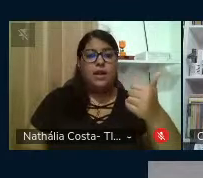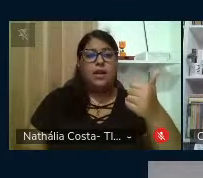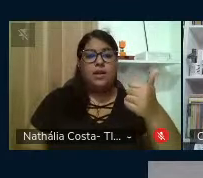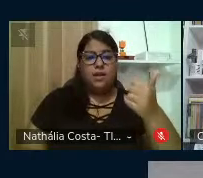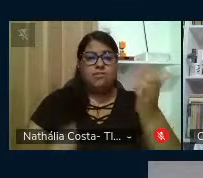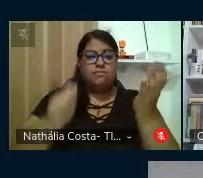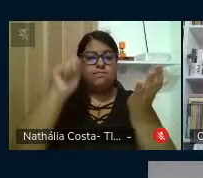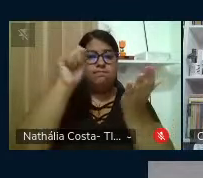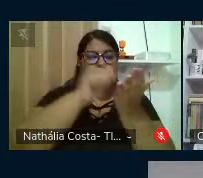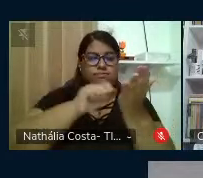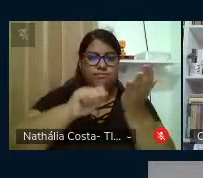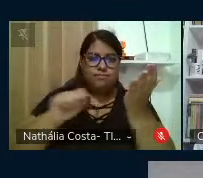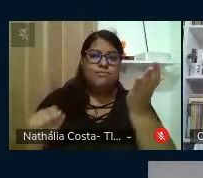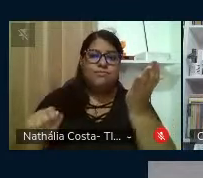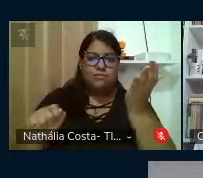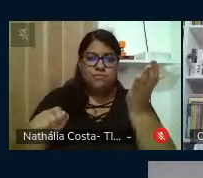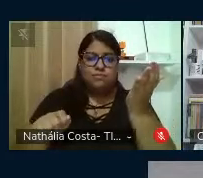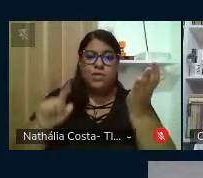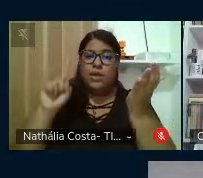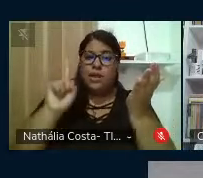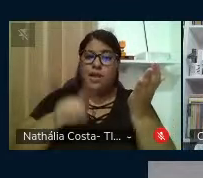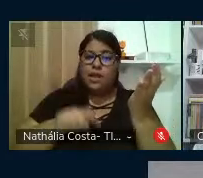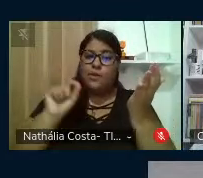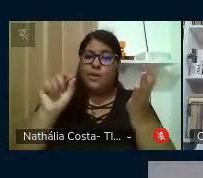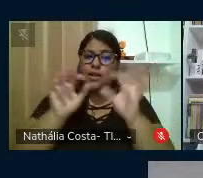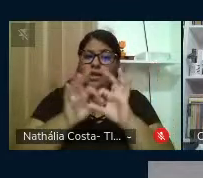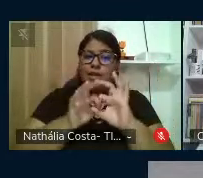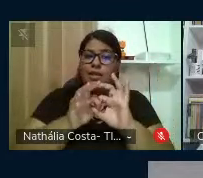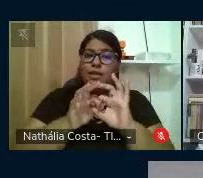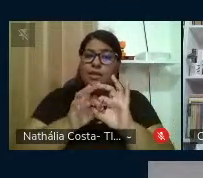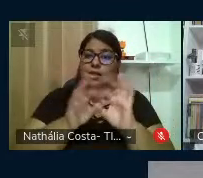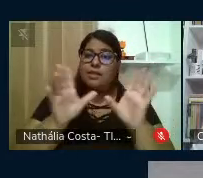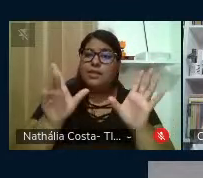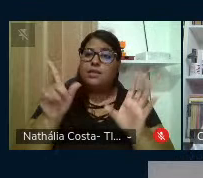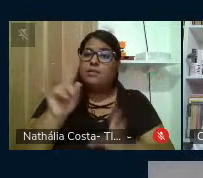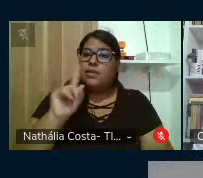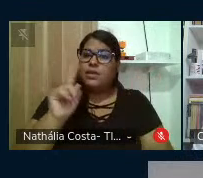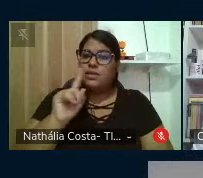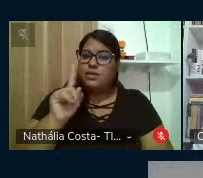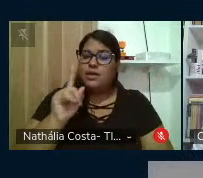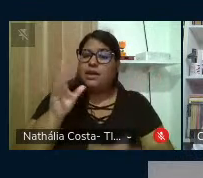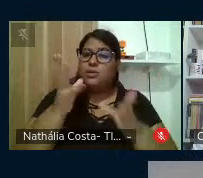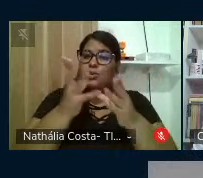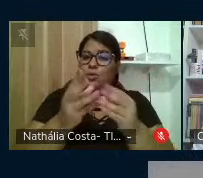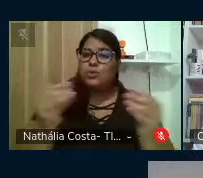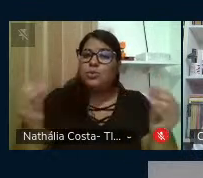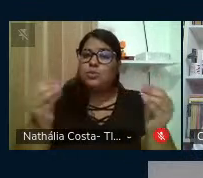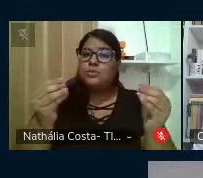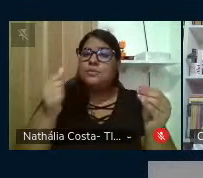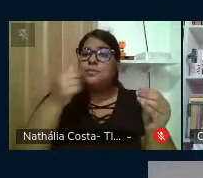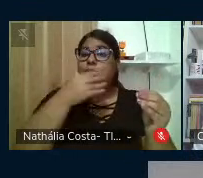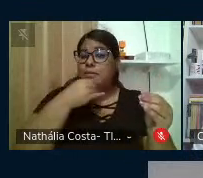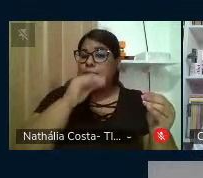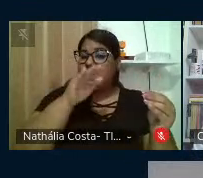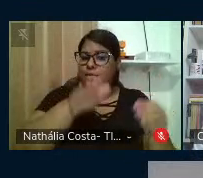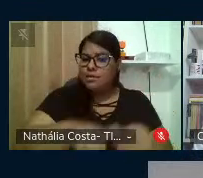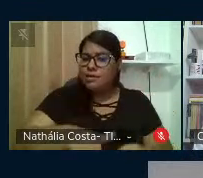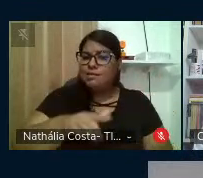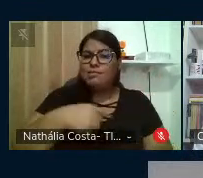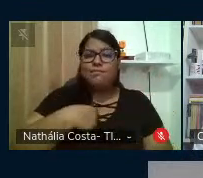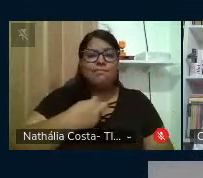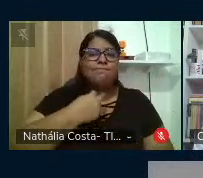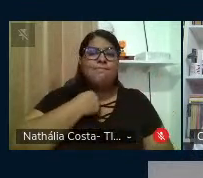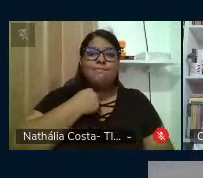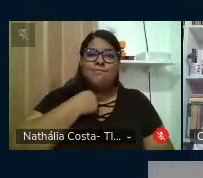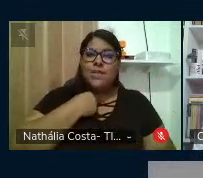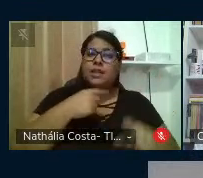escrevi, foi não deixar morrer o menino que eu não pude ser e o menino que eu